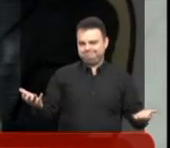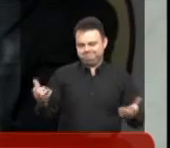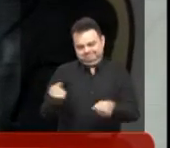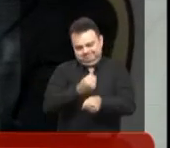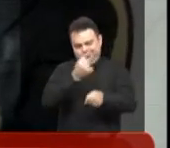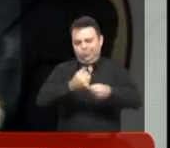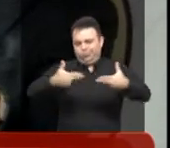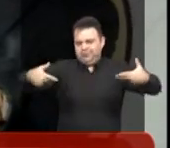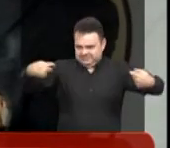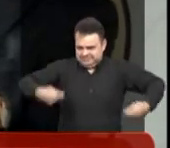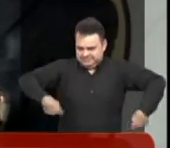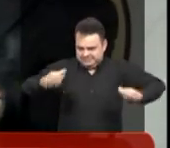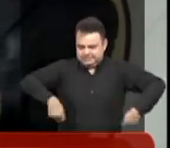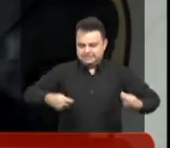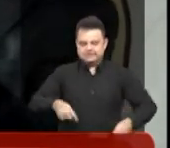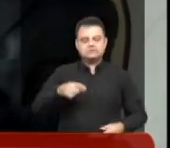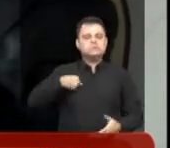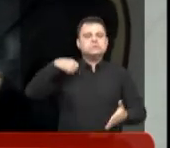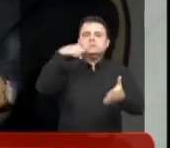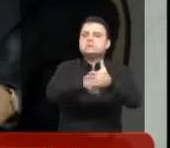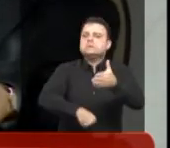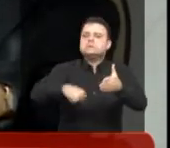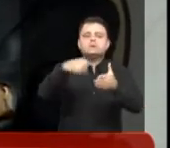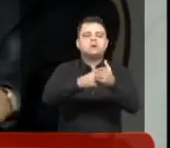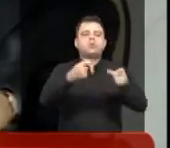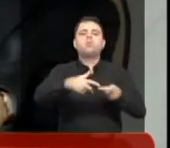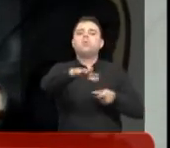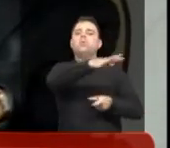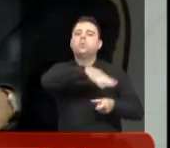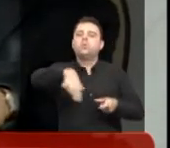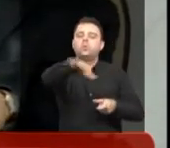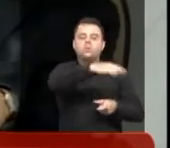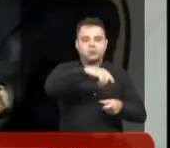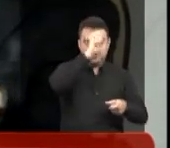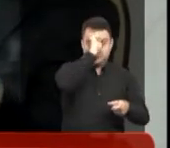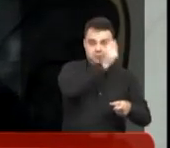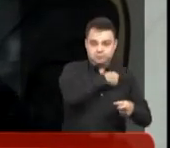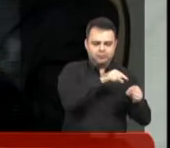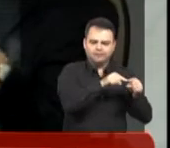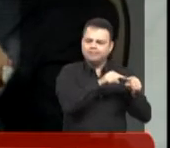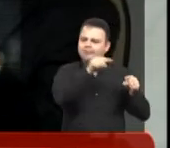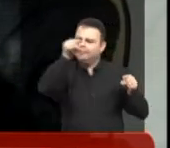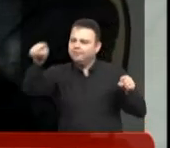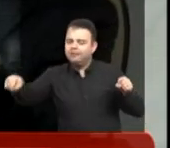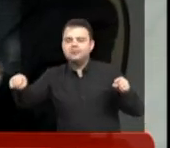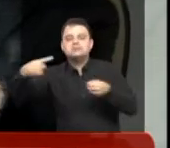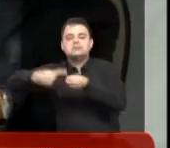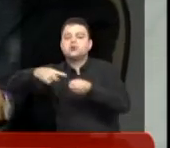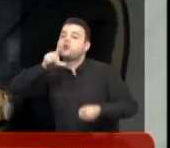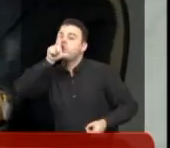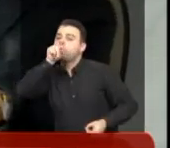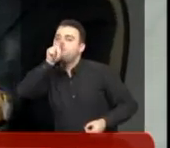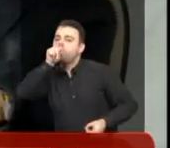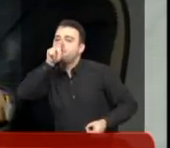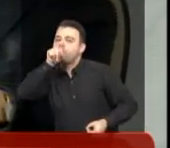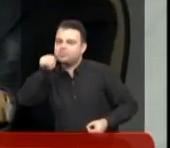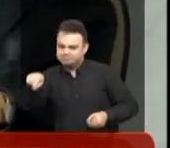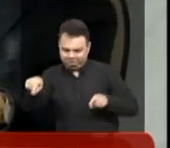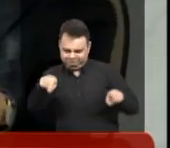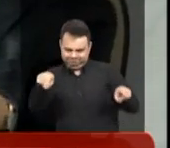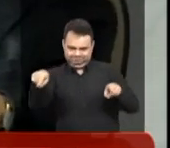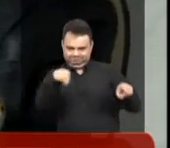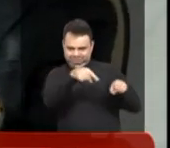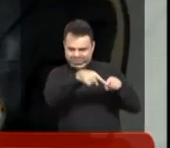lutei muito pela estrada que liga Rio Preto e Agapiaçu por dentro, uma paralela da Cixa